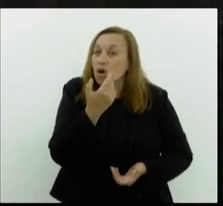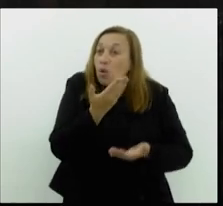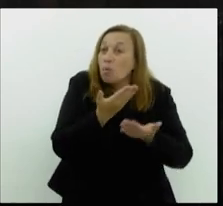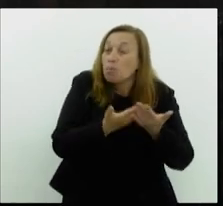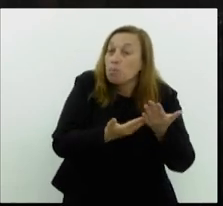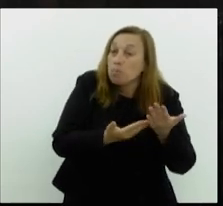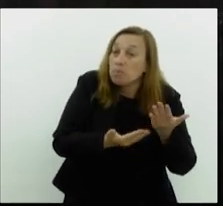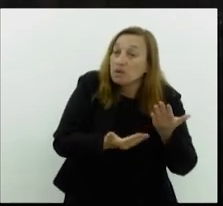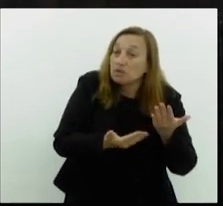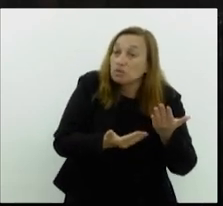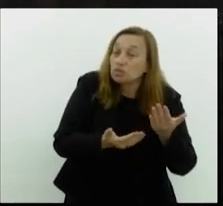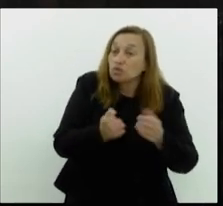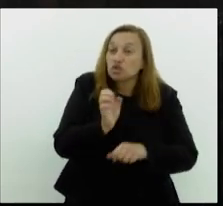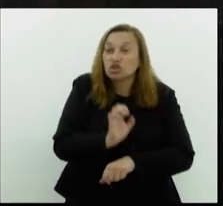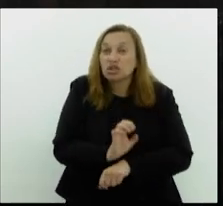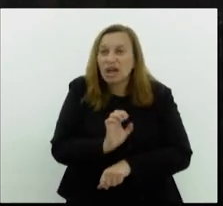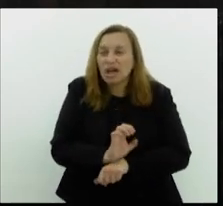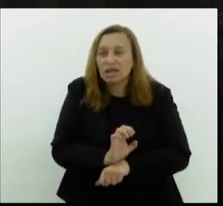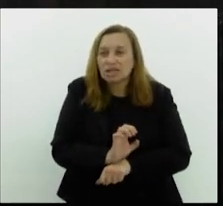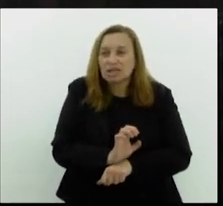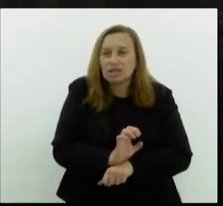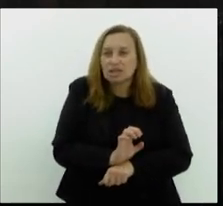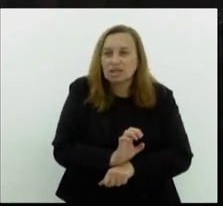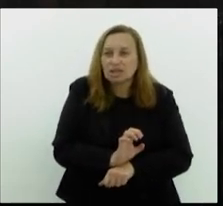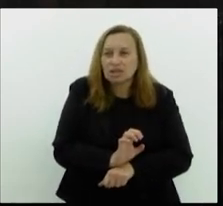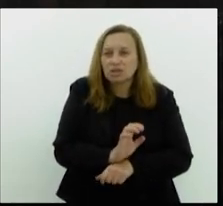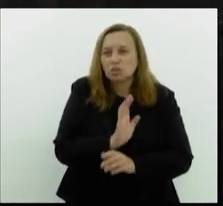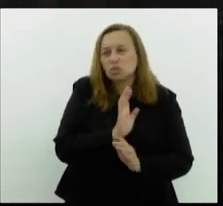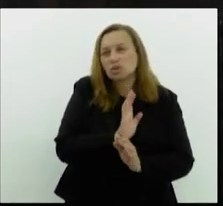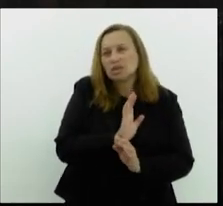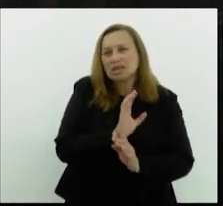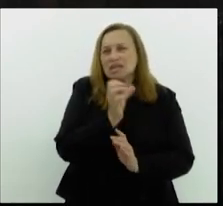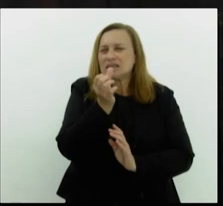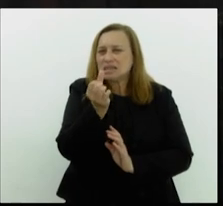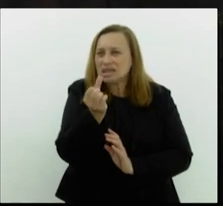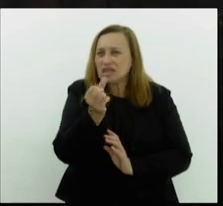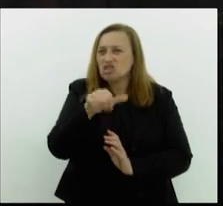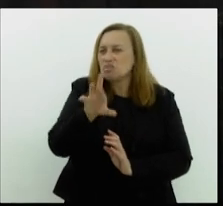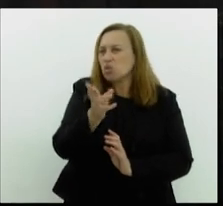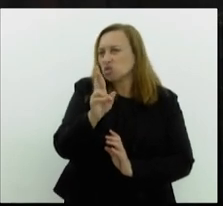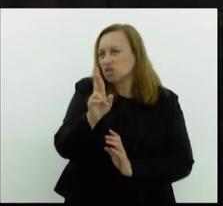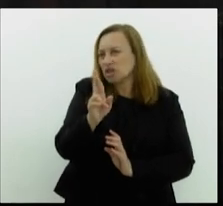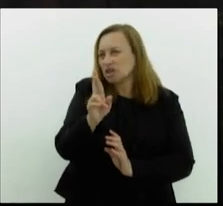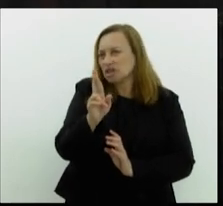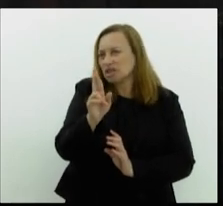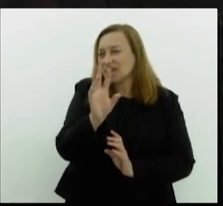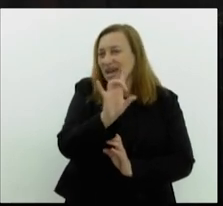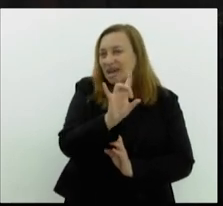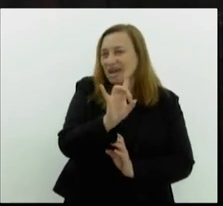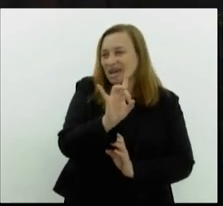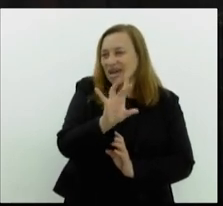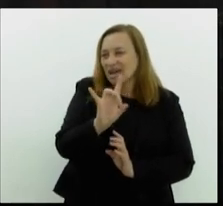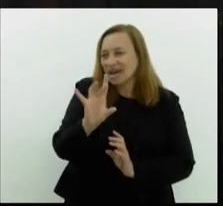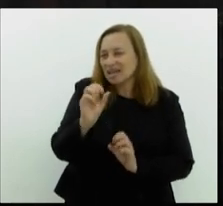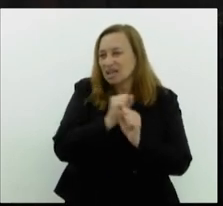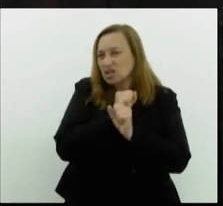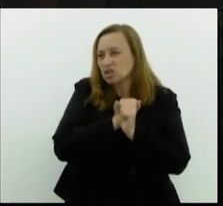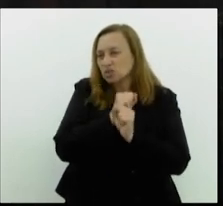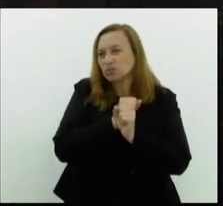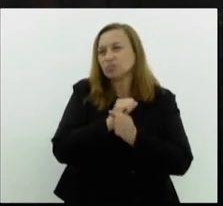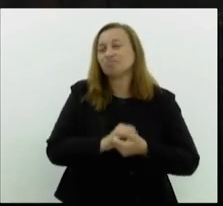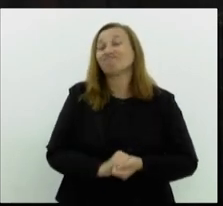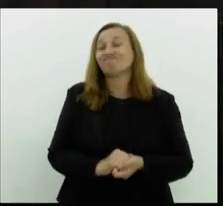Estado estava na ordem de R$ bilhões por ano. E o Estado